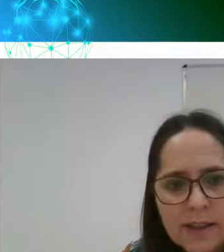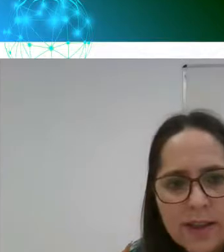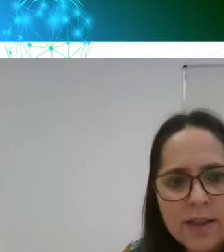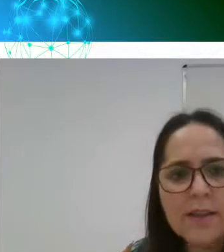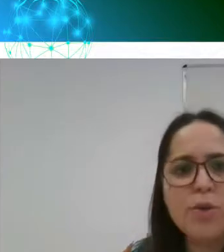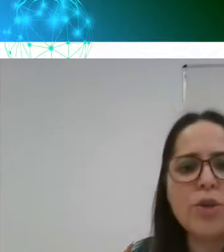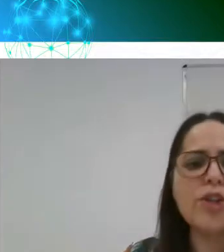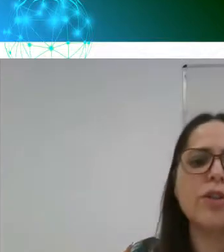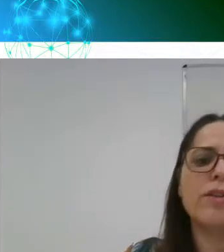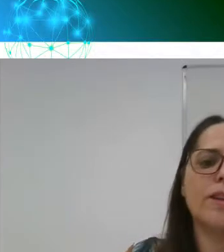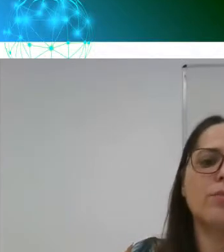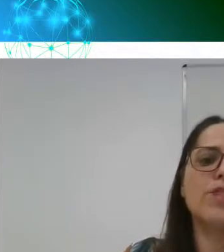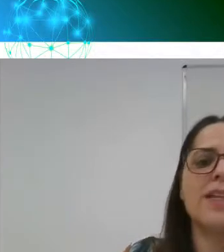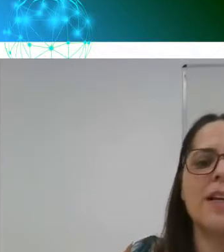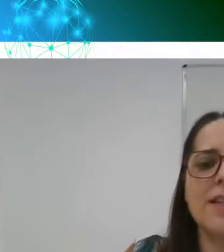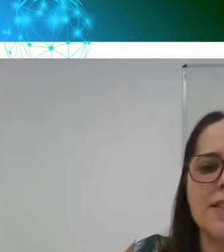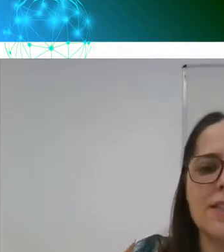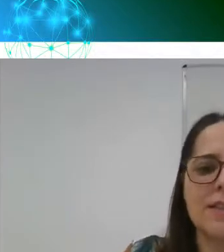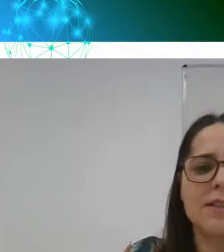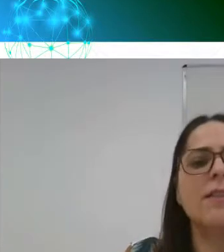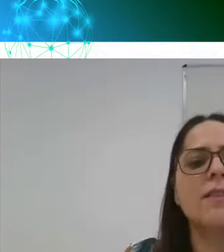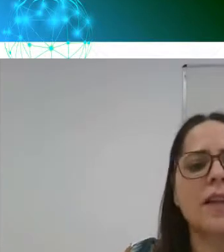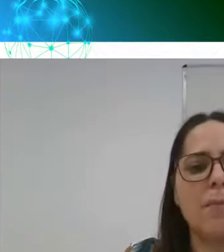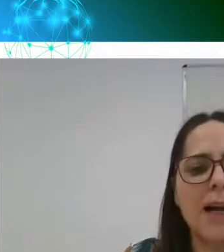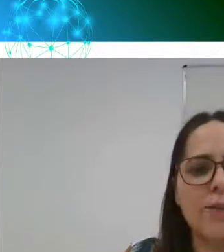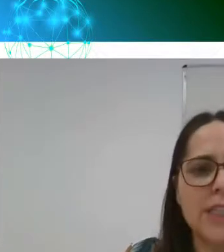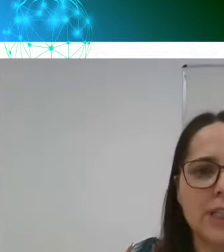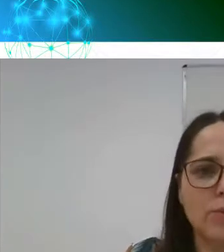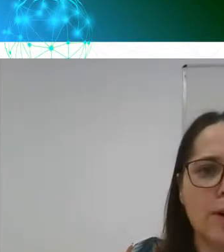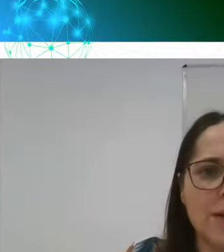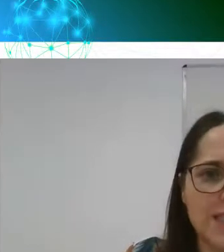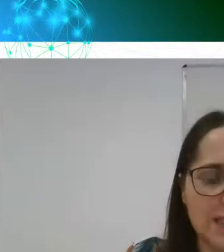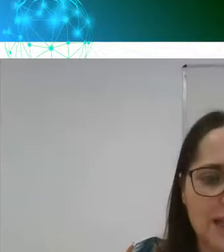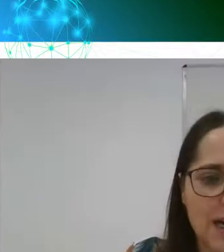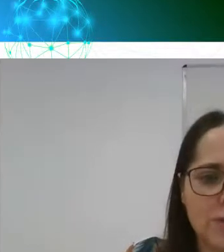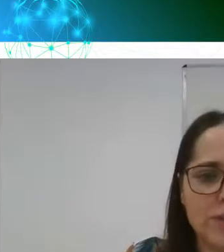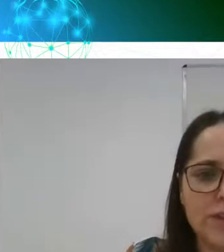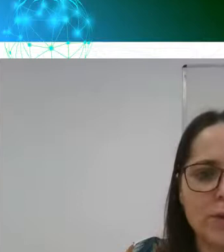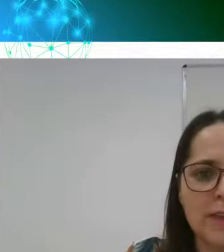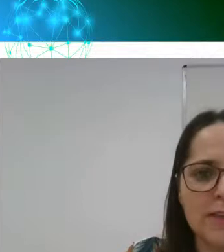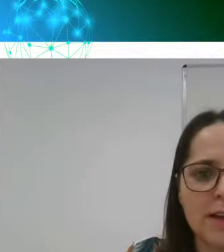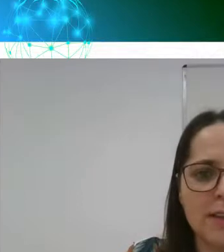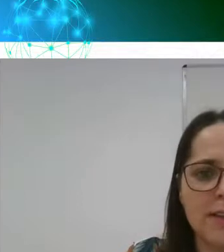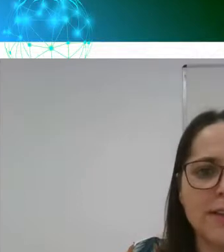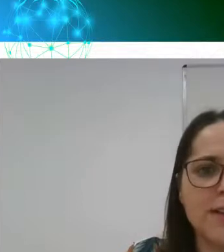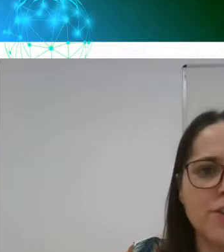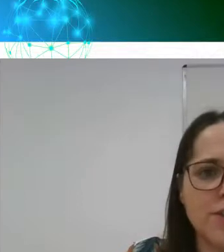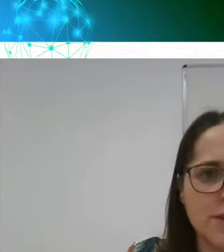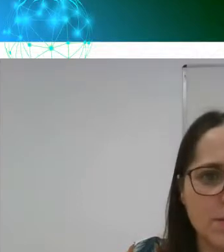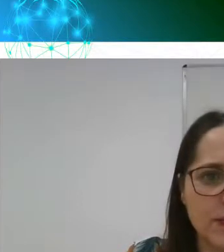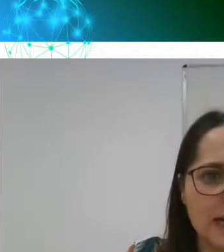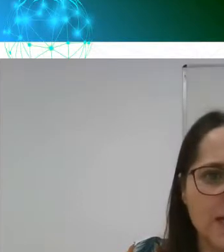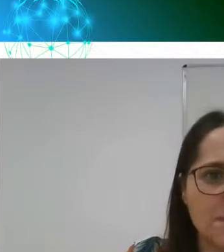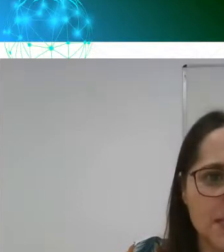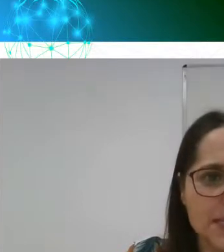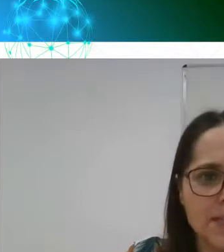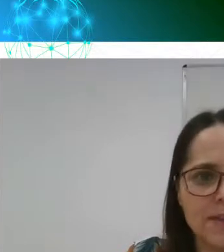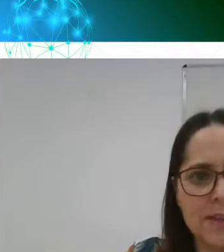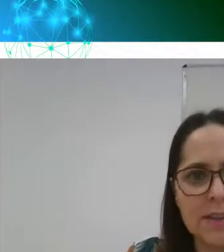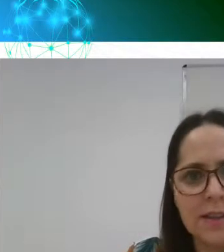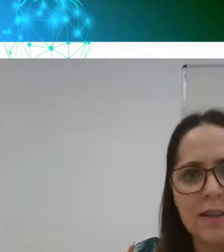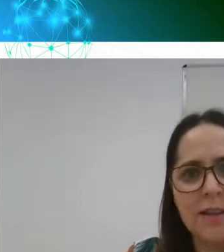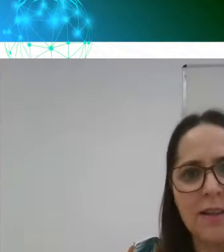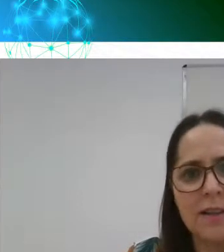Na tarde de hoje, nós teremos três trabalhos sendo apresentados, então, na sala Interdisciplinar em